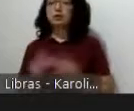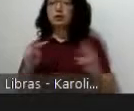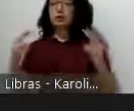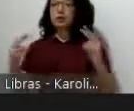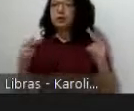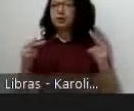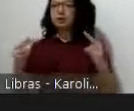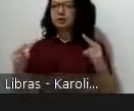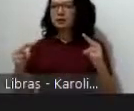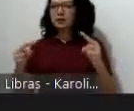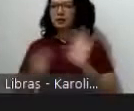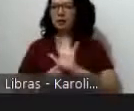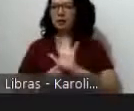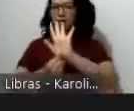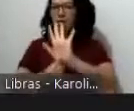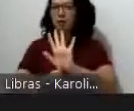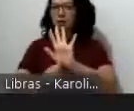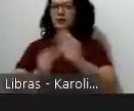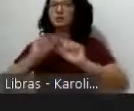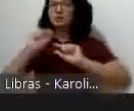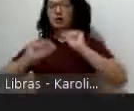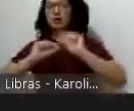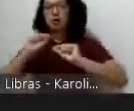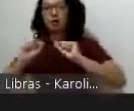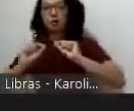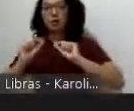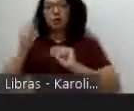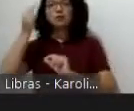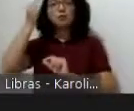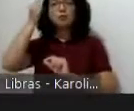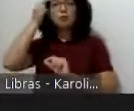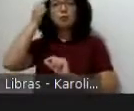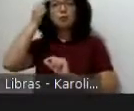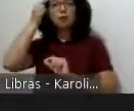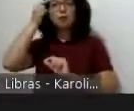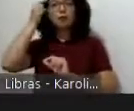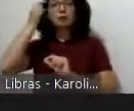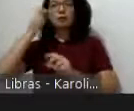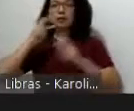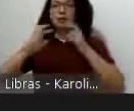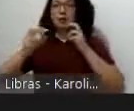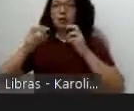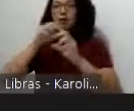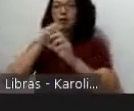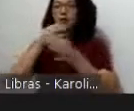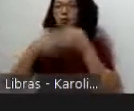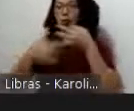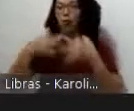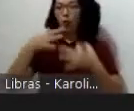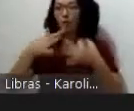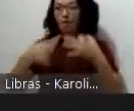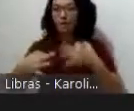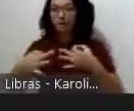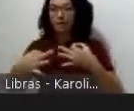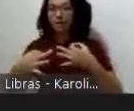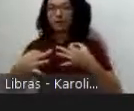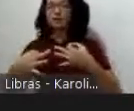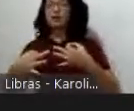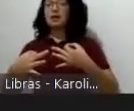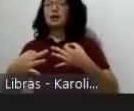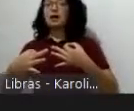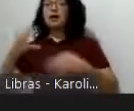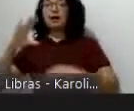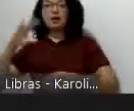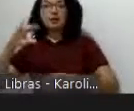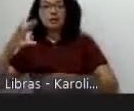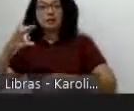para nós essa ideia de um pensamento crítico que renove no caso do nosso campo as próprias ciências sociais humanidades como